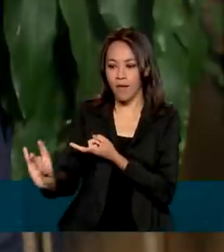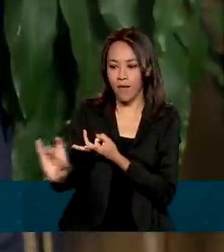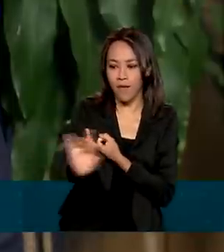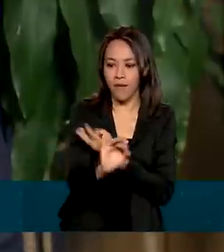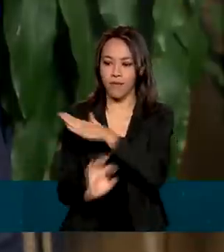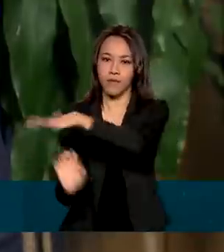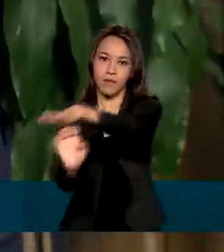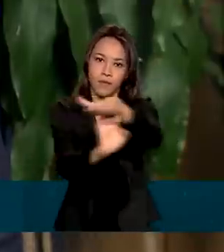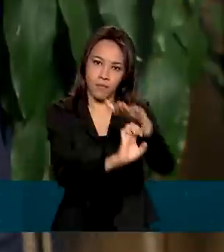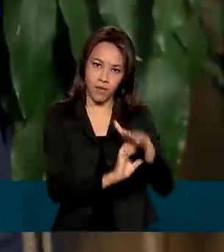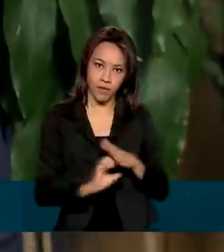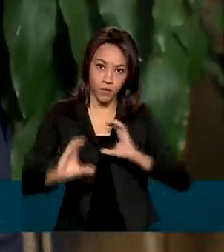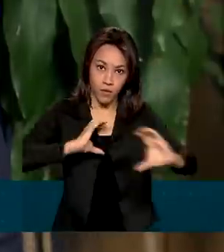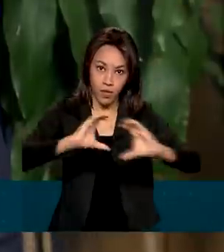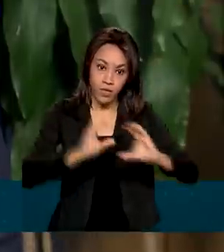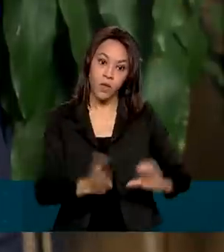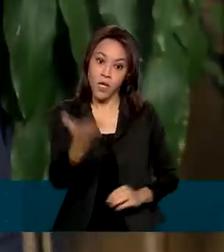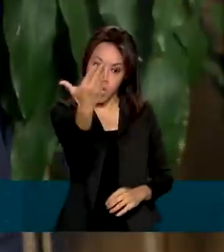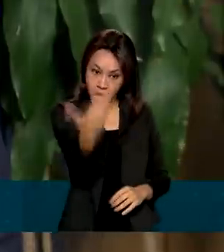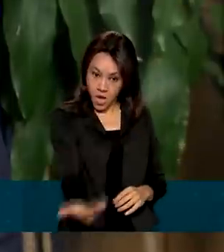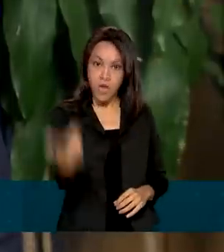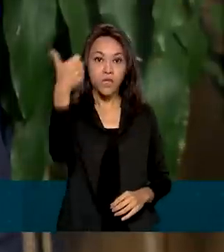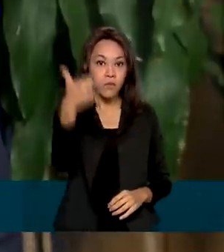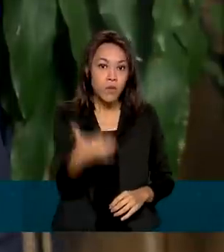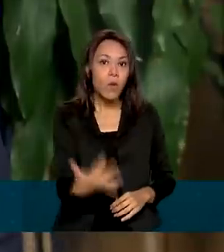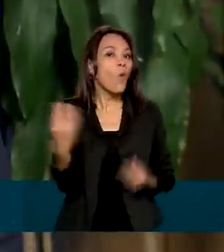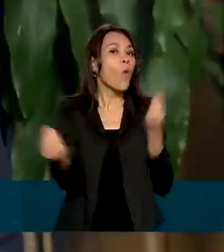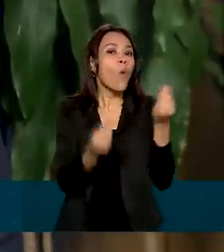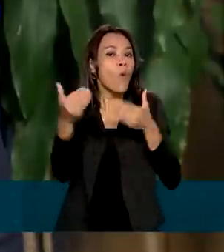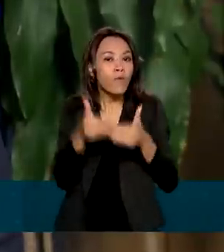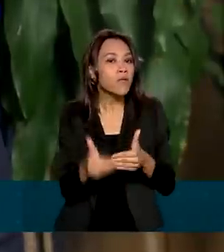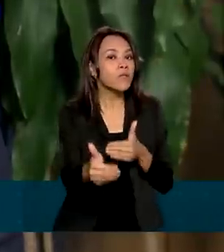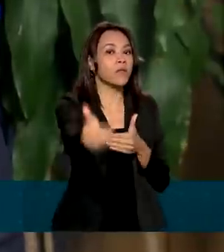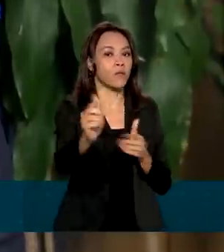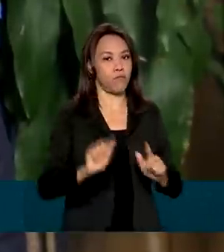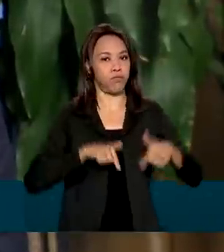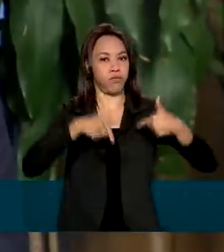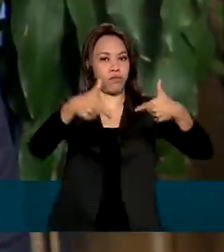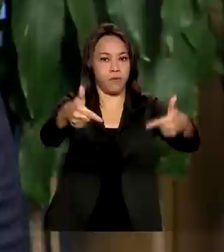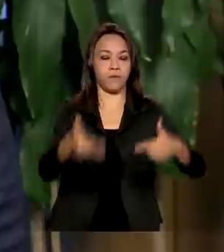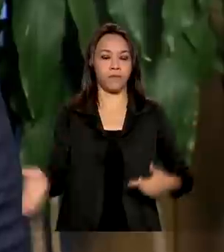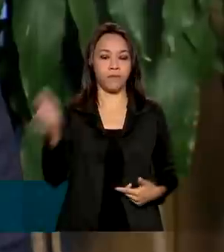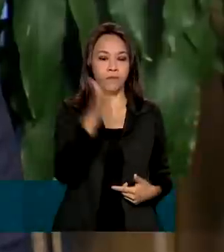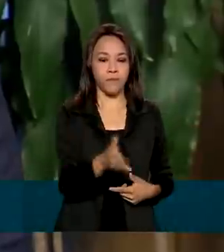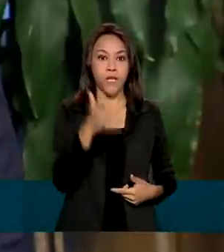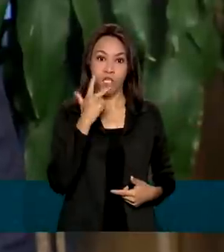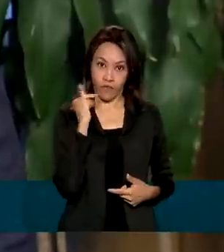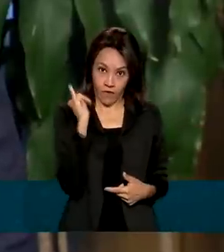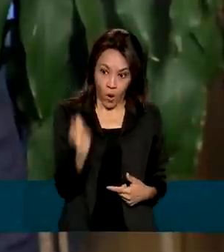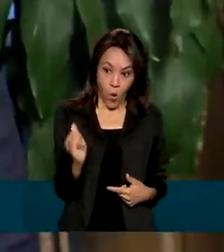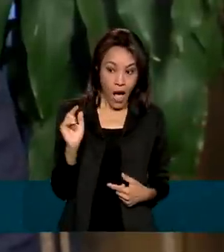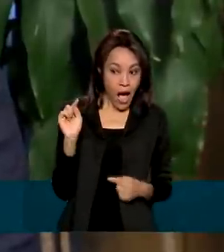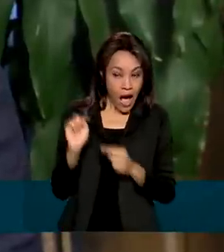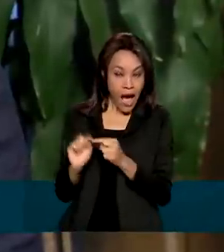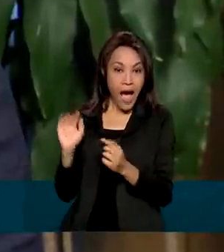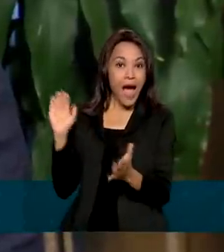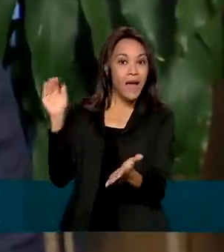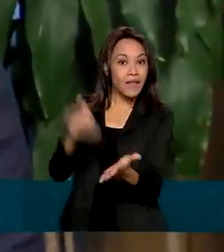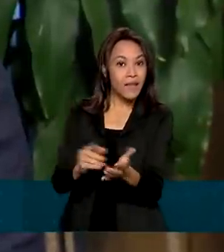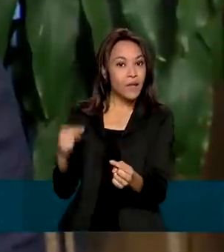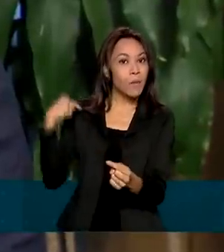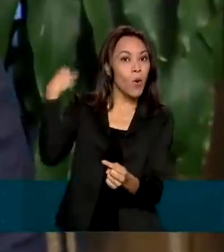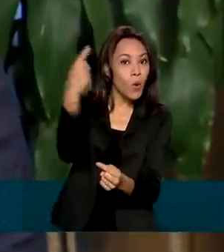Fábio Faria explicou como serão as operações. A gente colocou que até o ano que vem, todas as 27